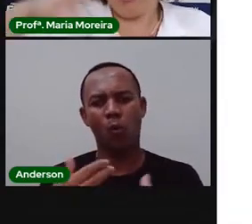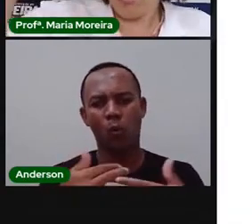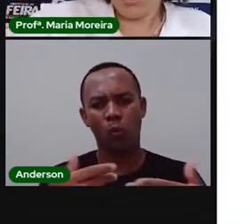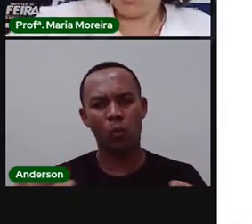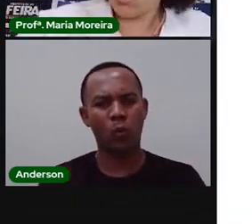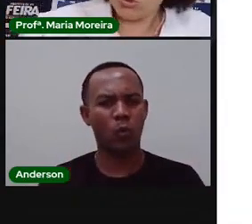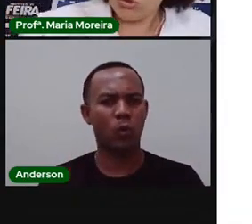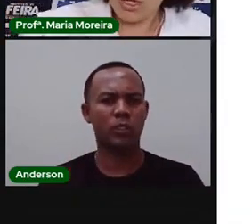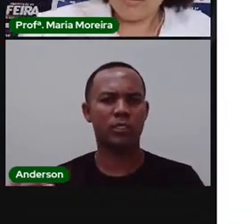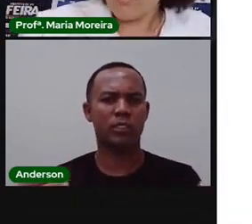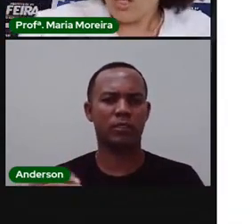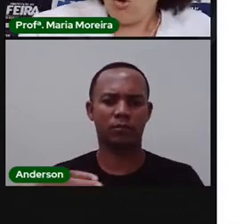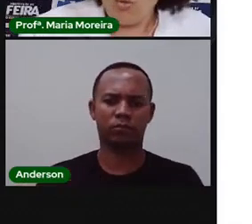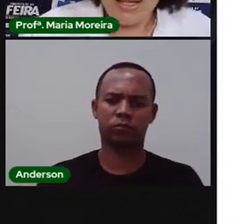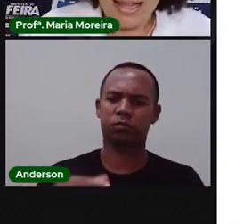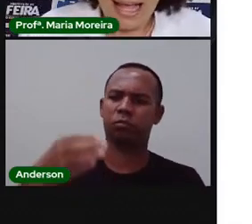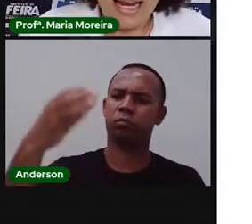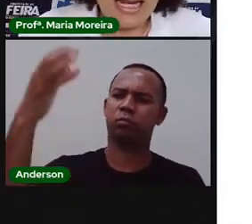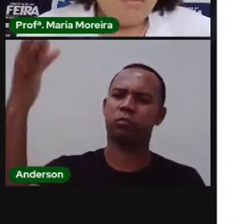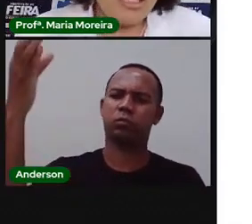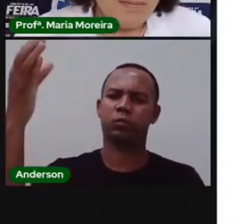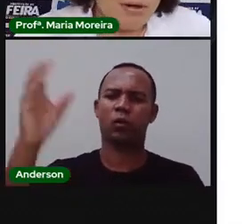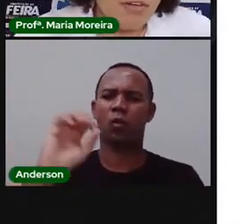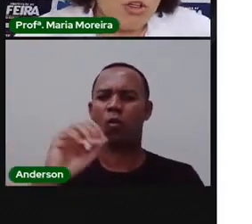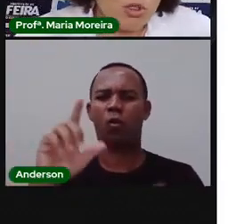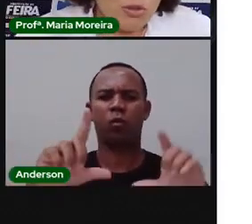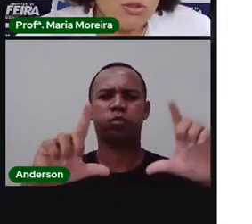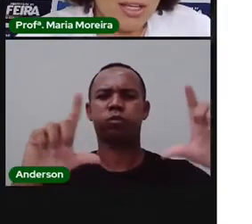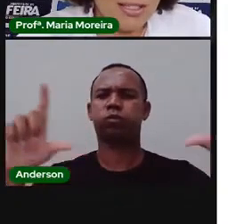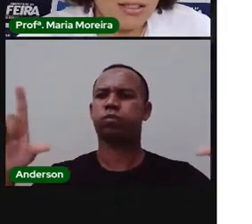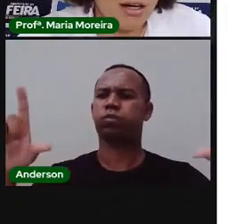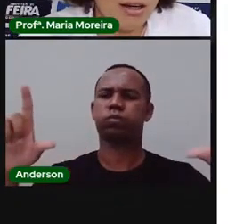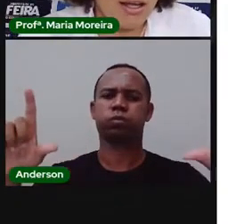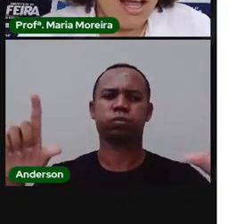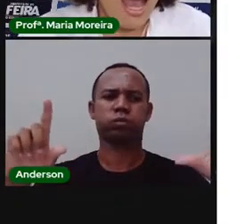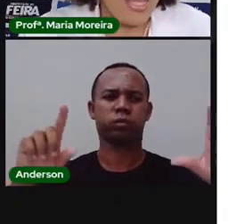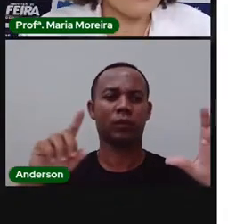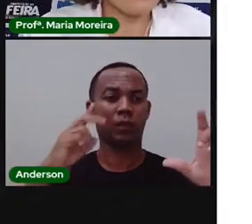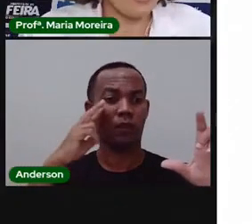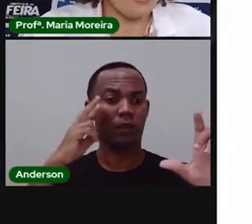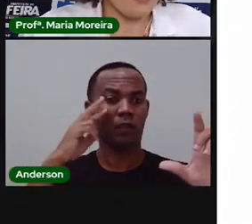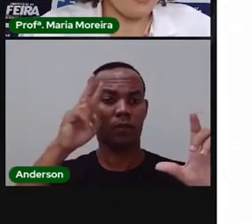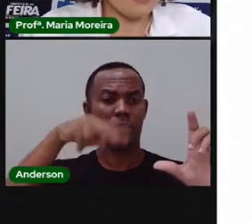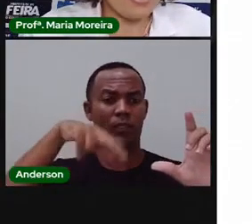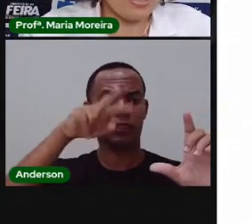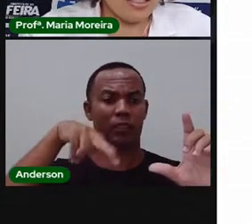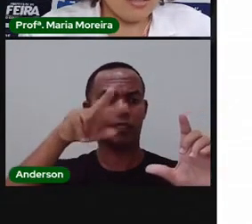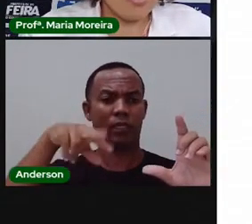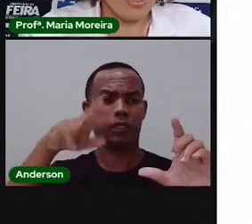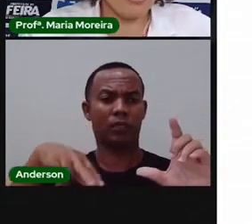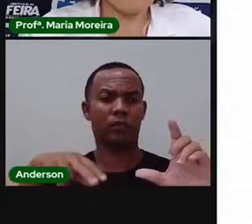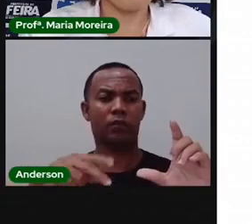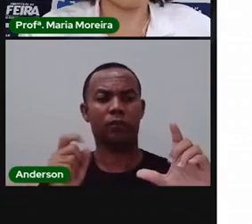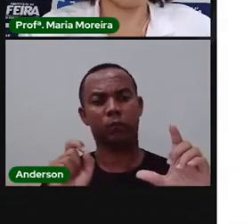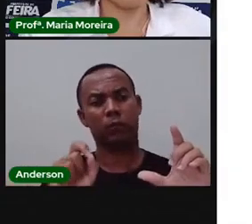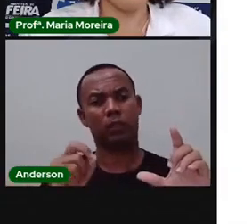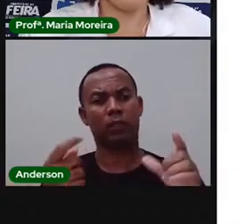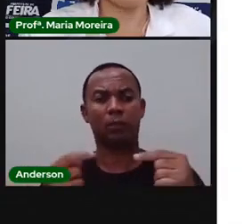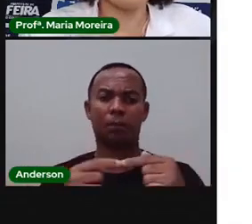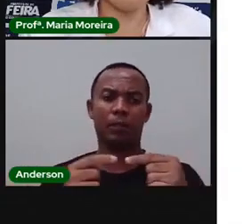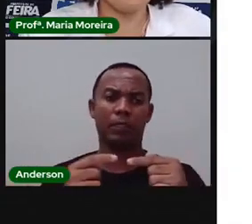Tipo, uma escultura, uma tela. O que a gente falou sobre judacidória? As telas, né?